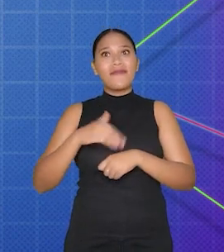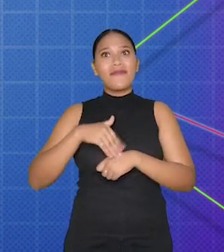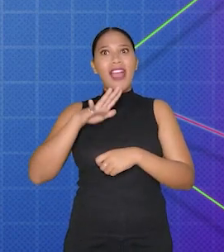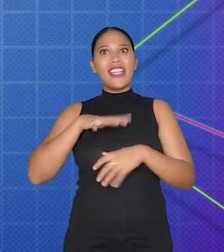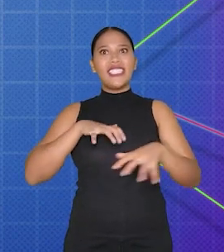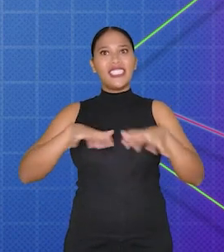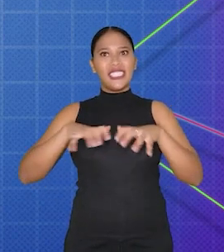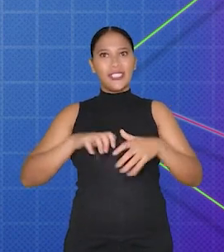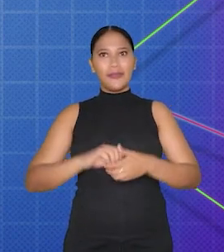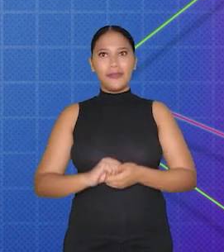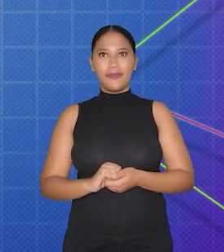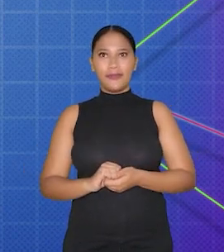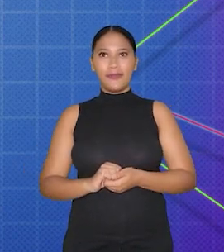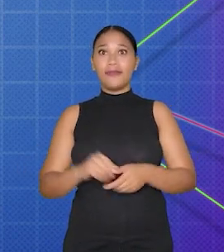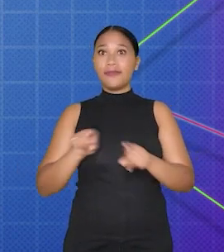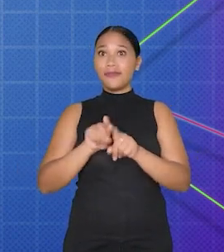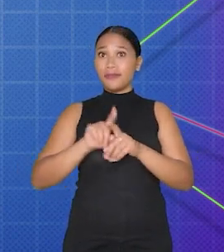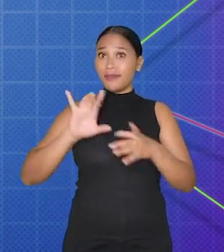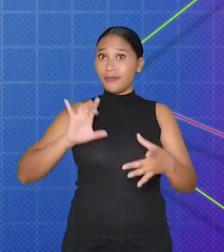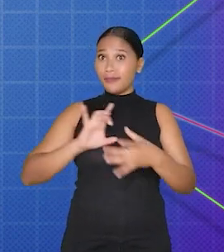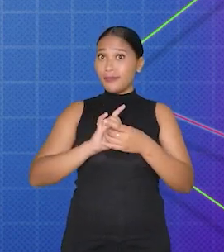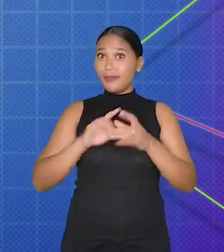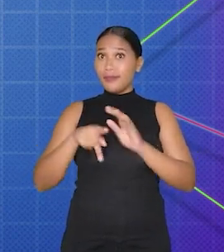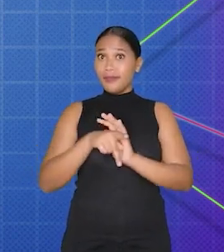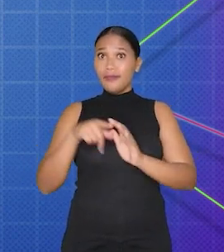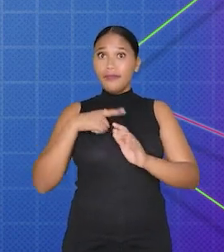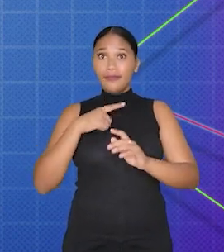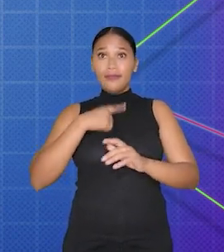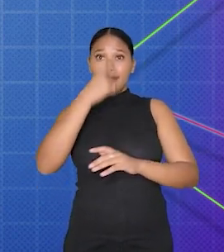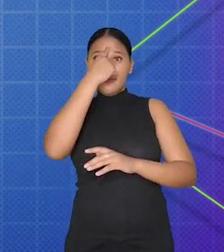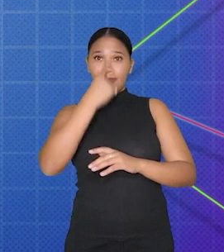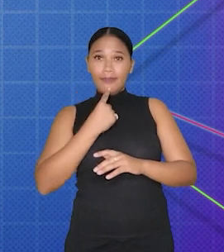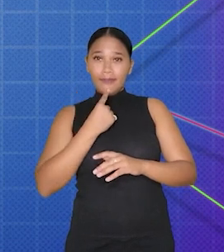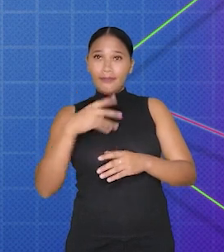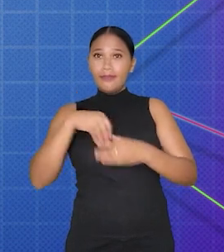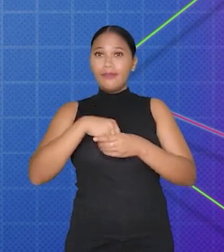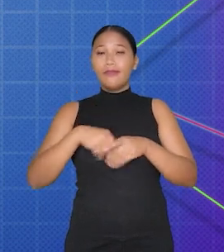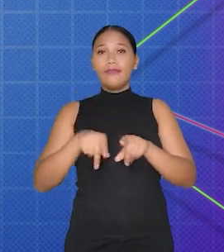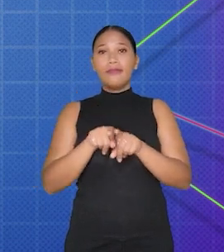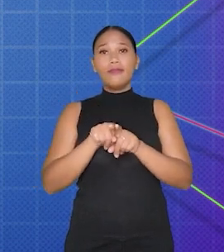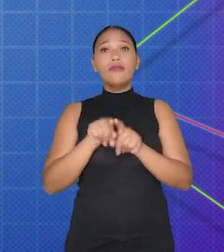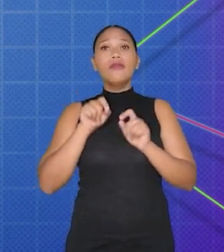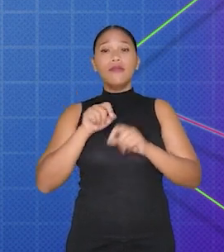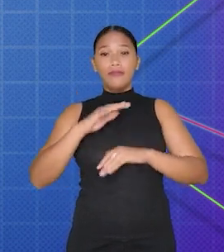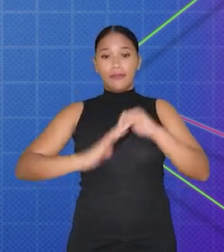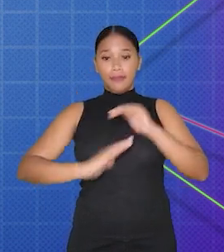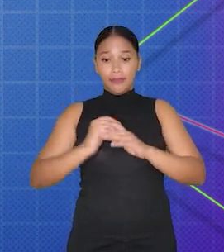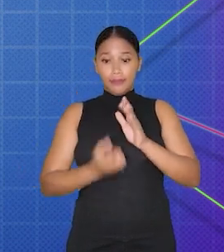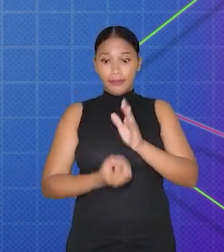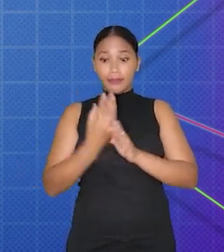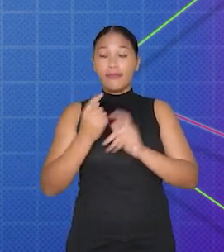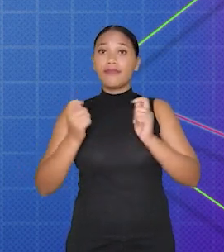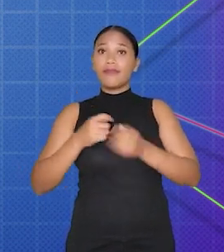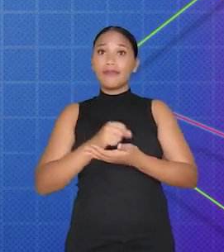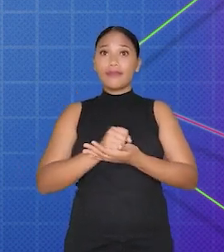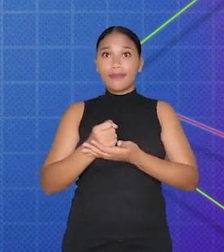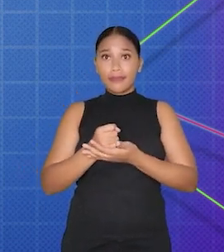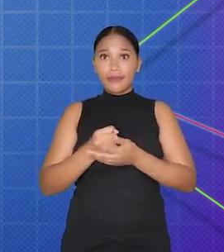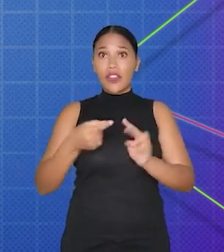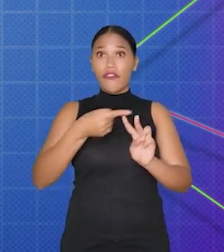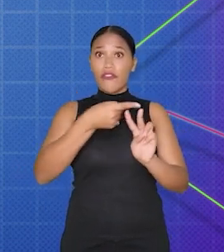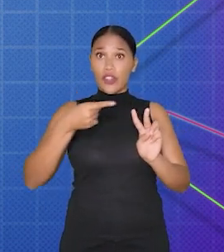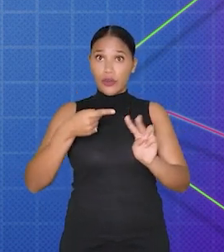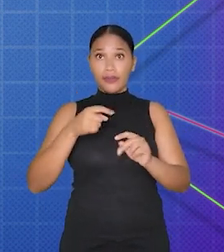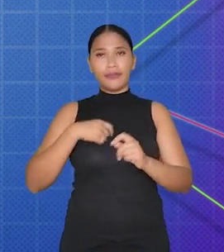tornar o jogo mais dinâmico. Outra vantagem da integração de imagens e animação no Construct é que os desenvolvedores podem criar jogos com